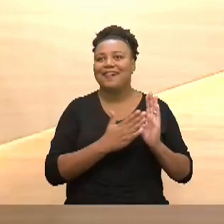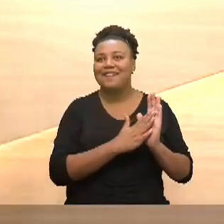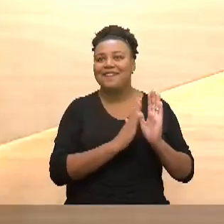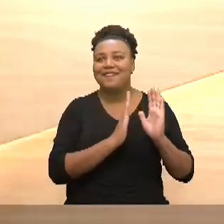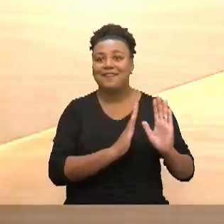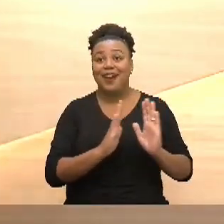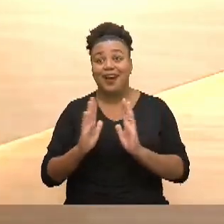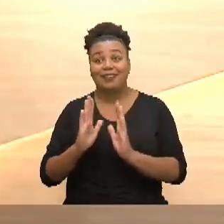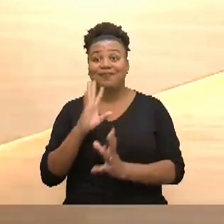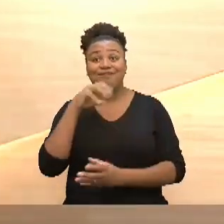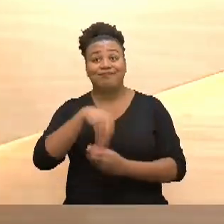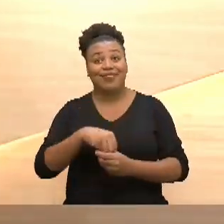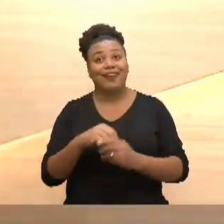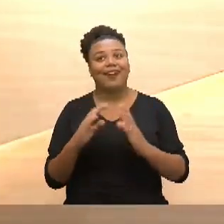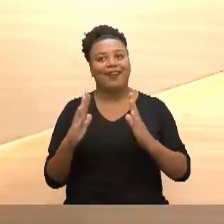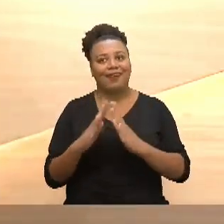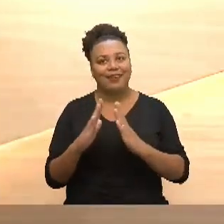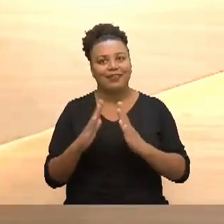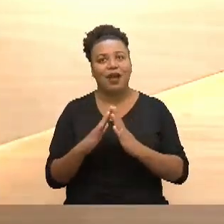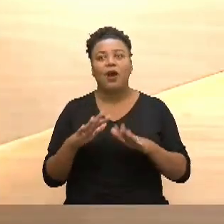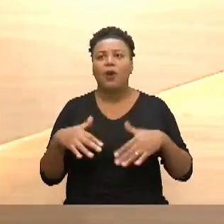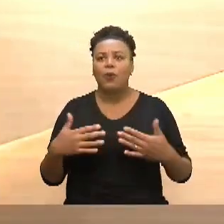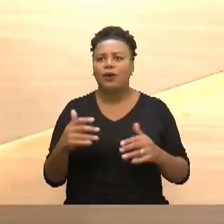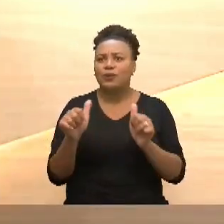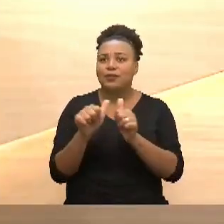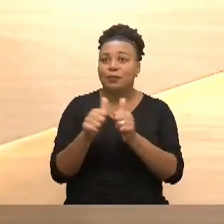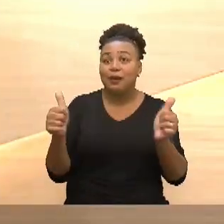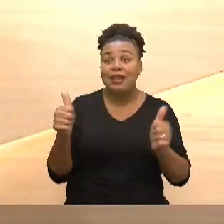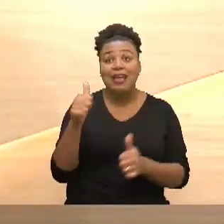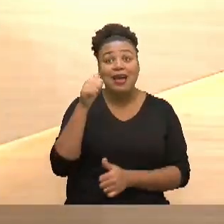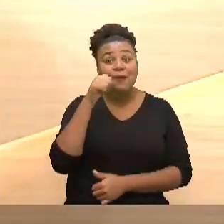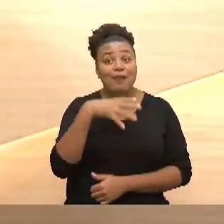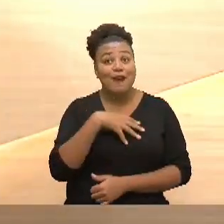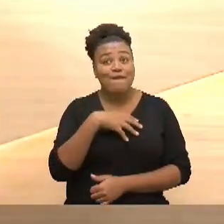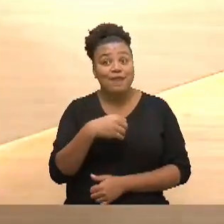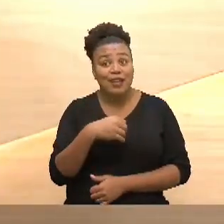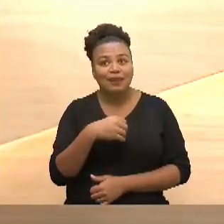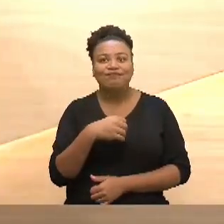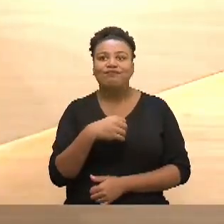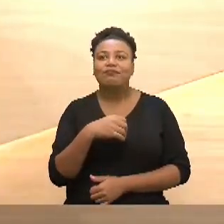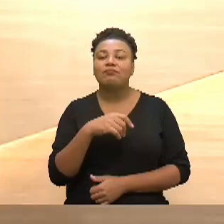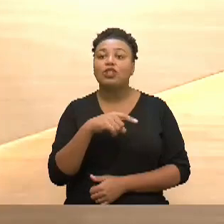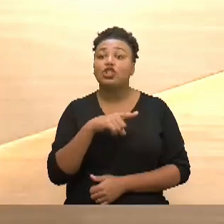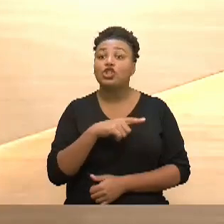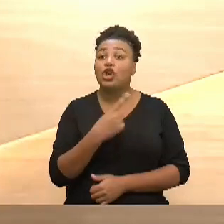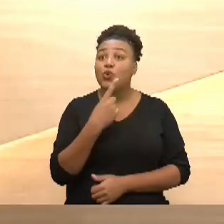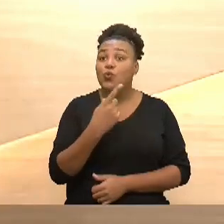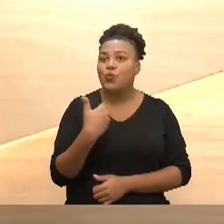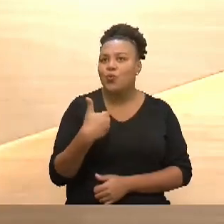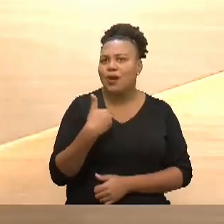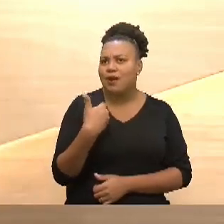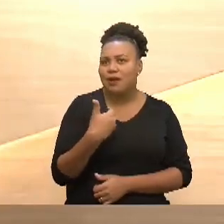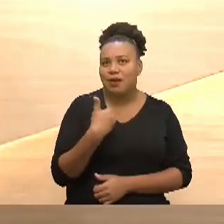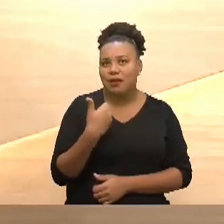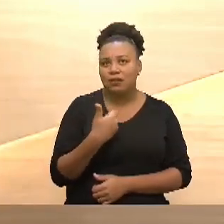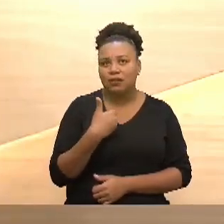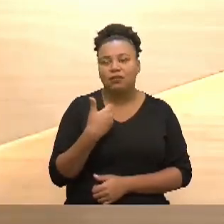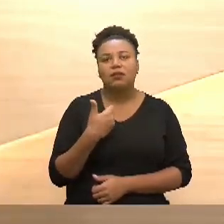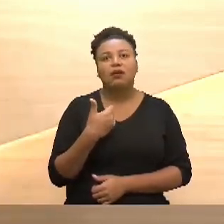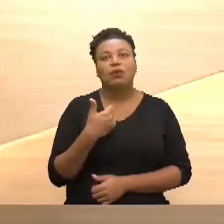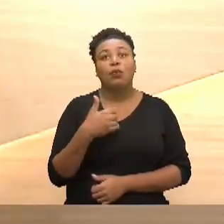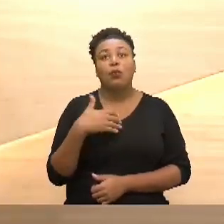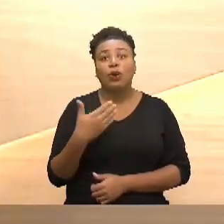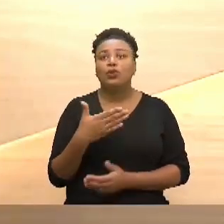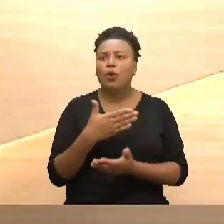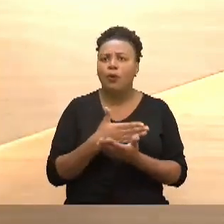casa, né, então quando eu me separei, a minha filha menor, ela tinha um aninho, então ela, desde quando